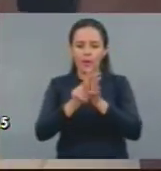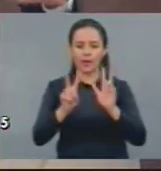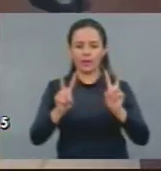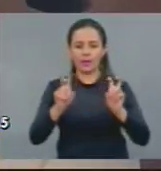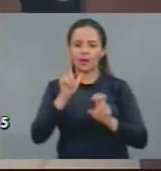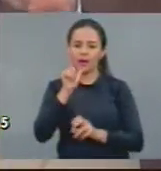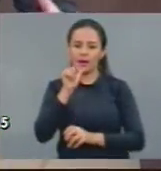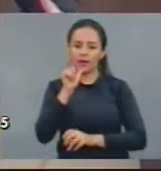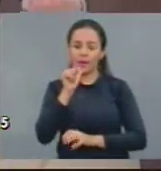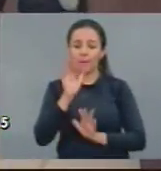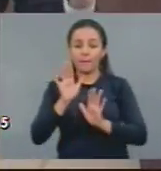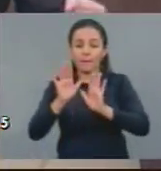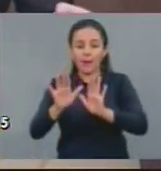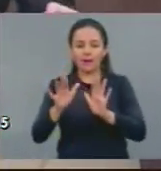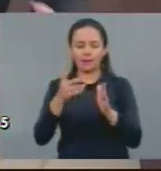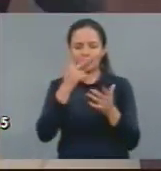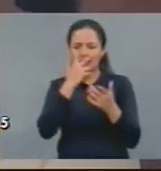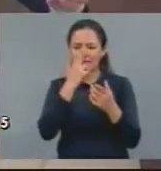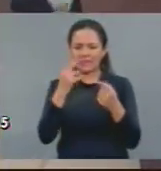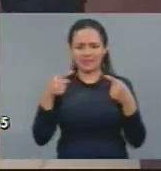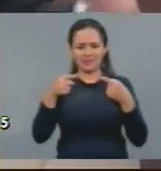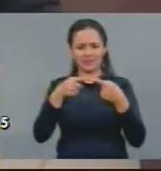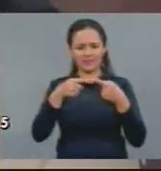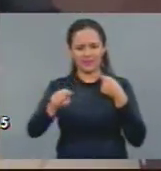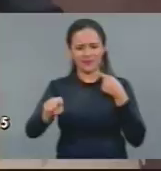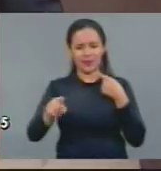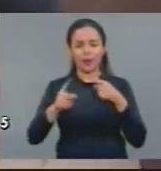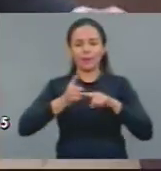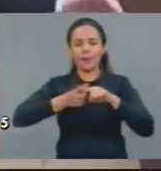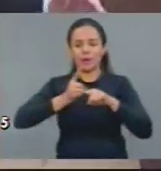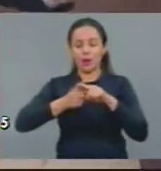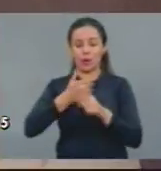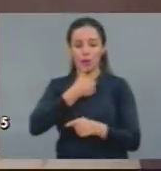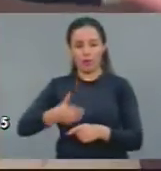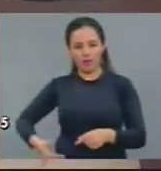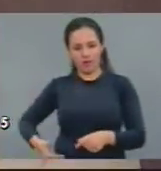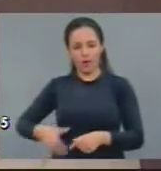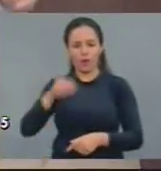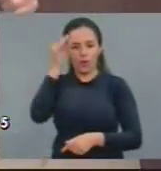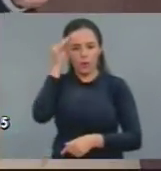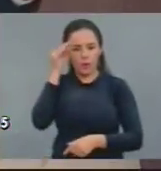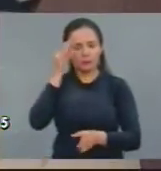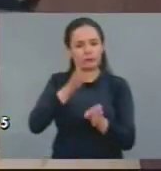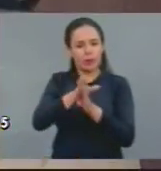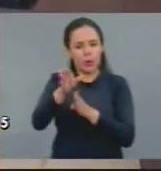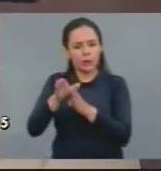contradição pedir para o povo economizar água e não